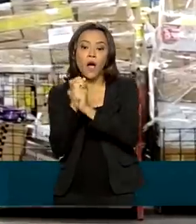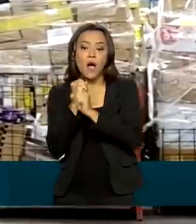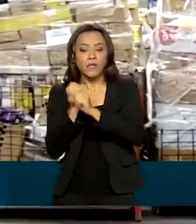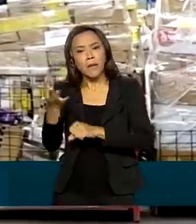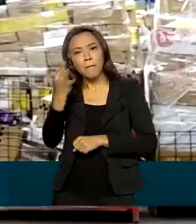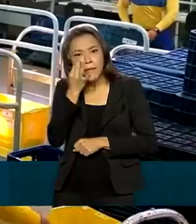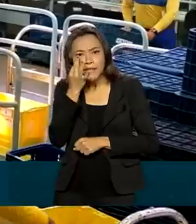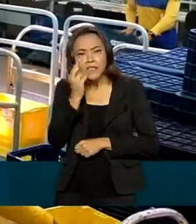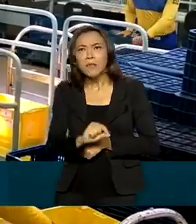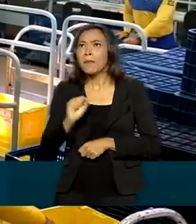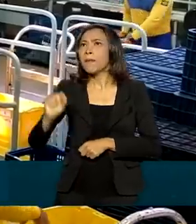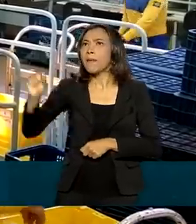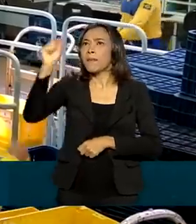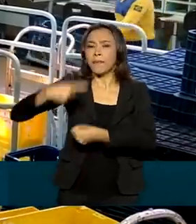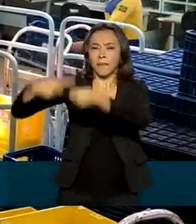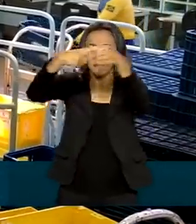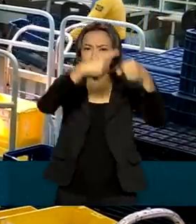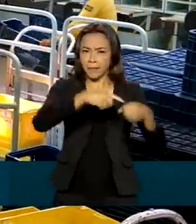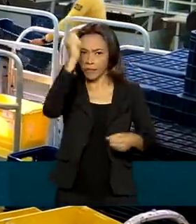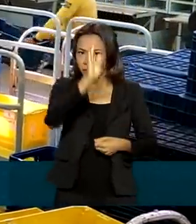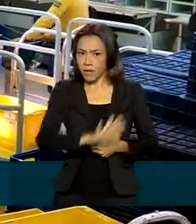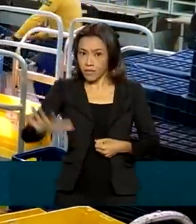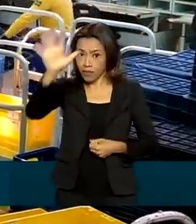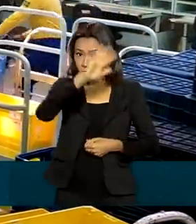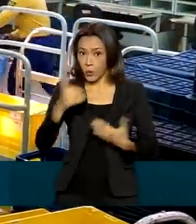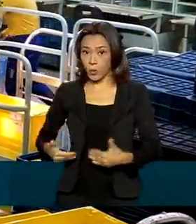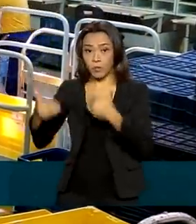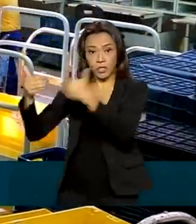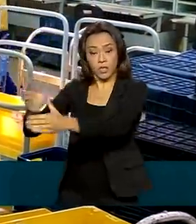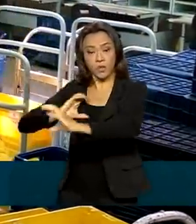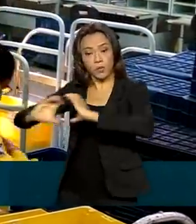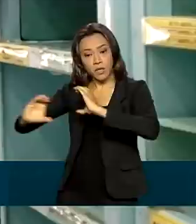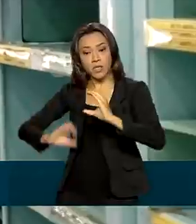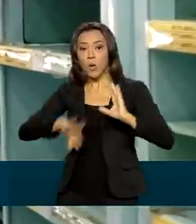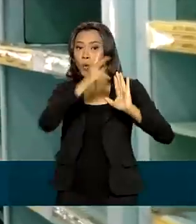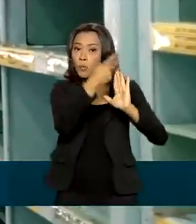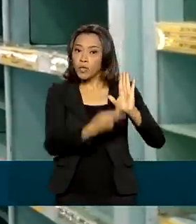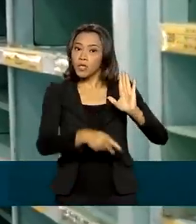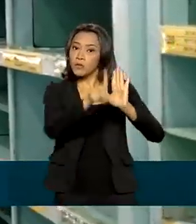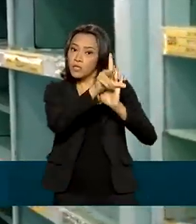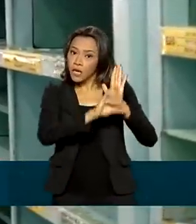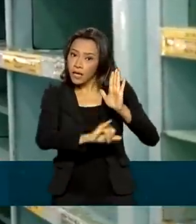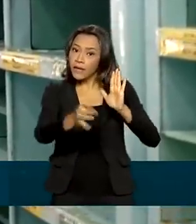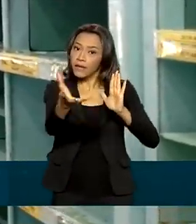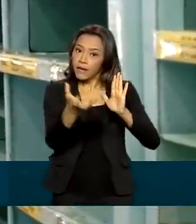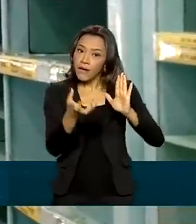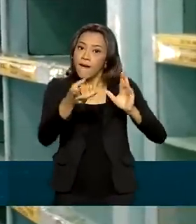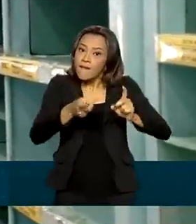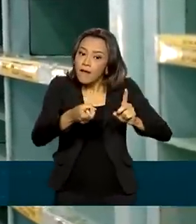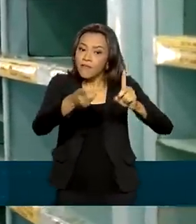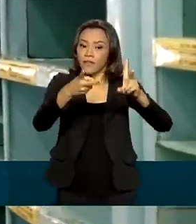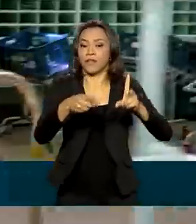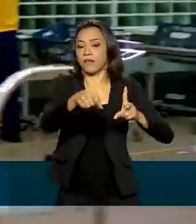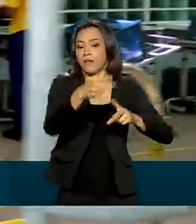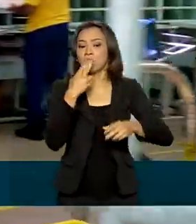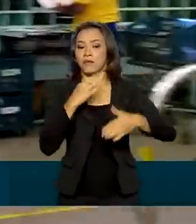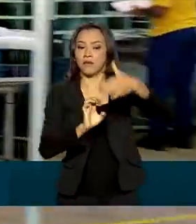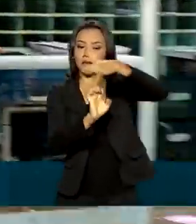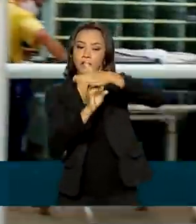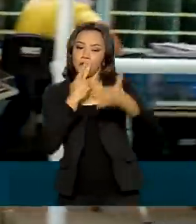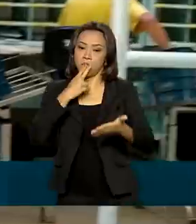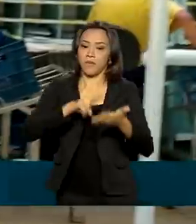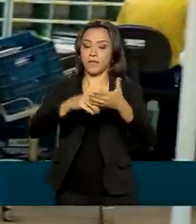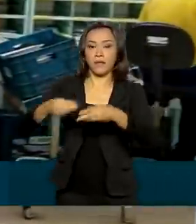municípios do país. Segundo o Ministério das Comunicações, o projeto de lei que determina a privatização da empresa, entregue ao Congresso